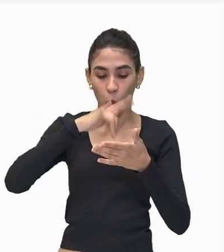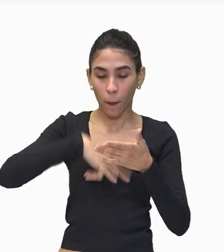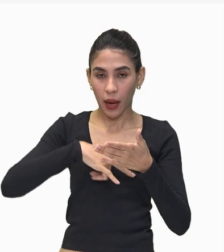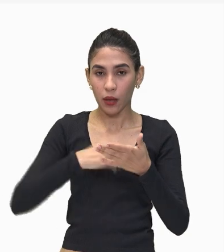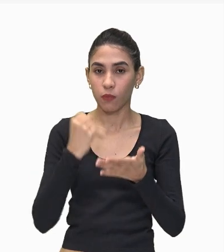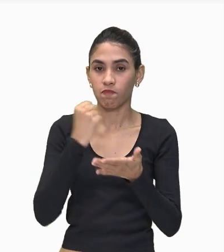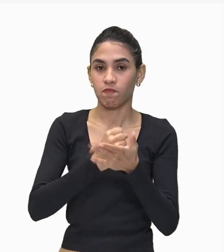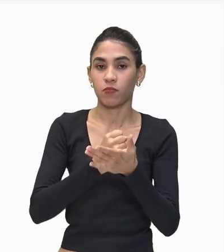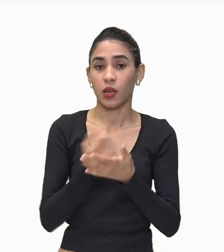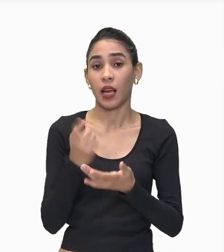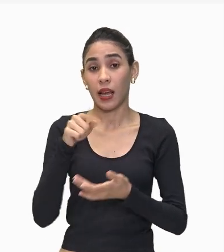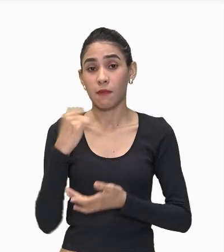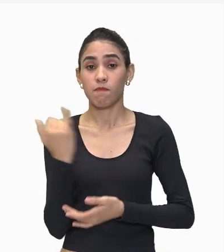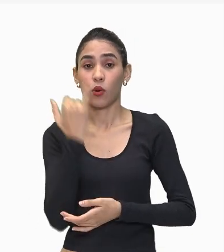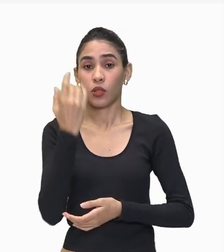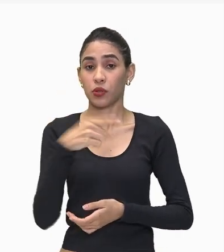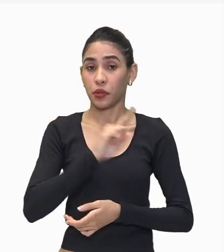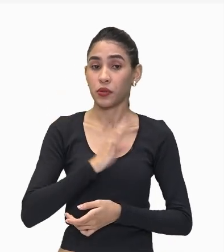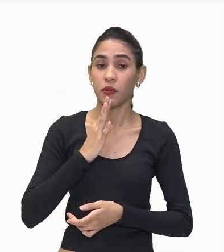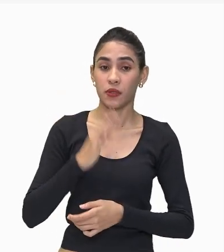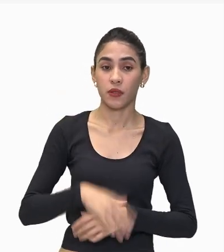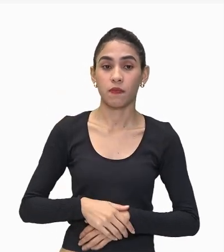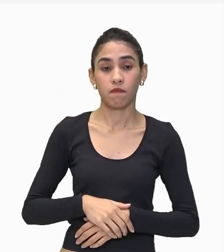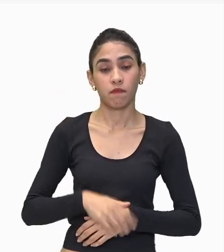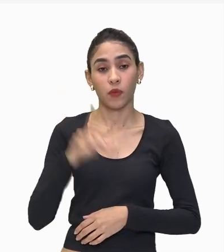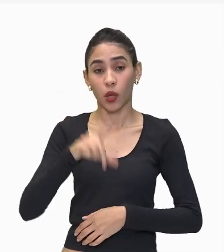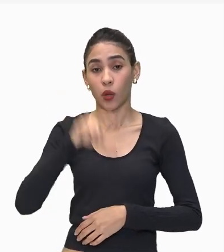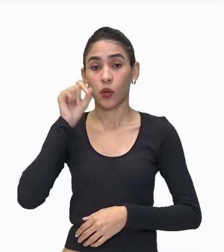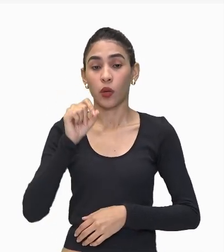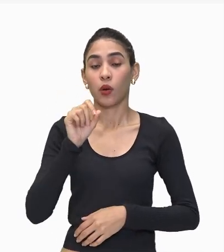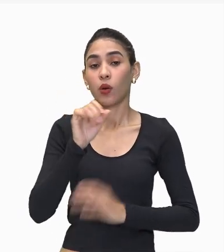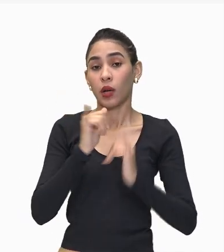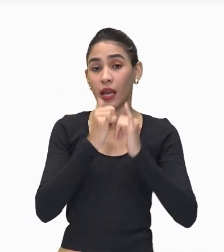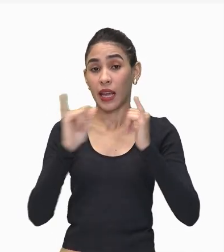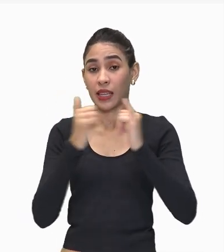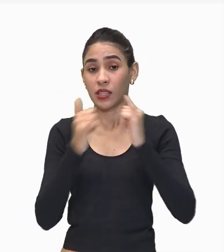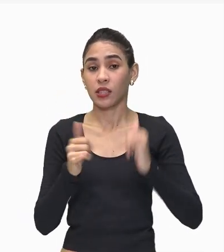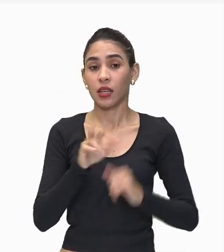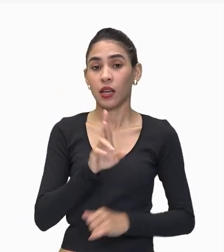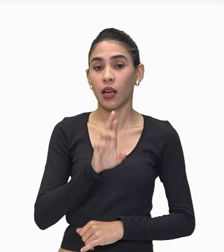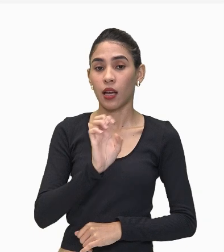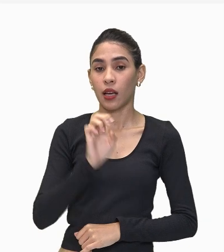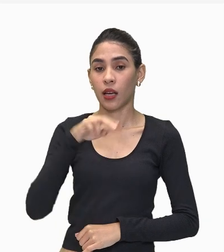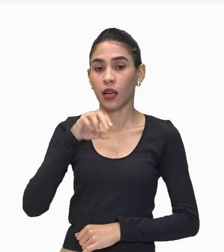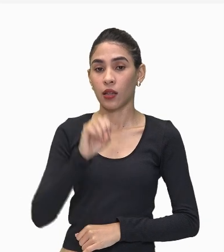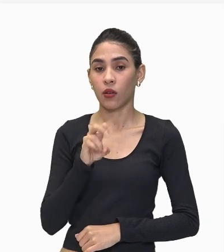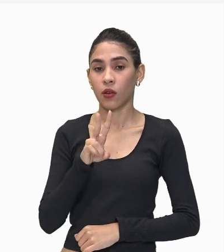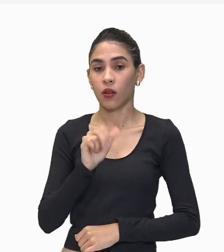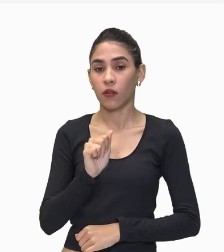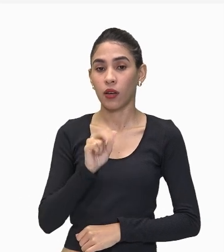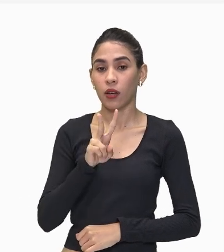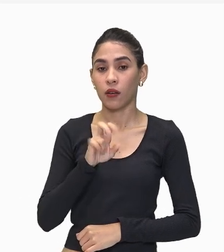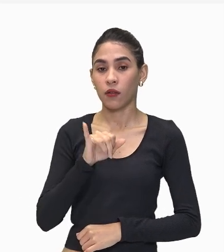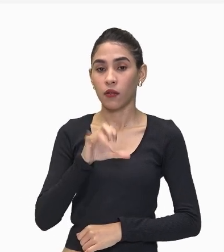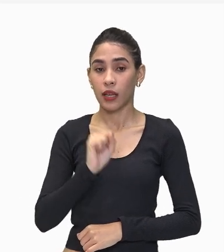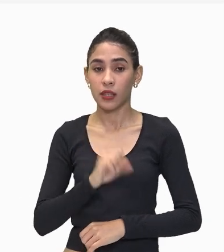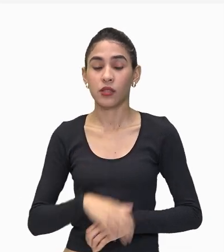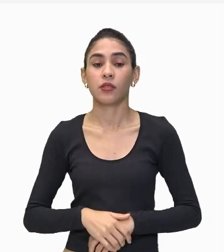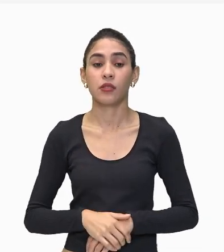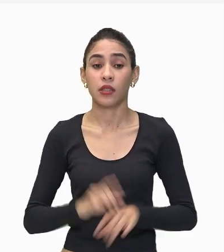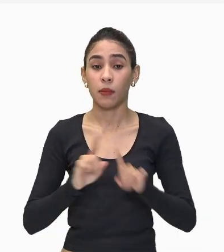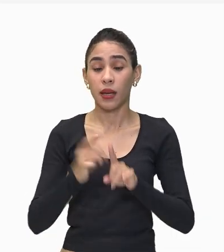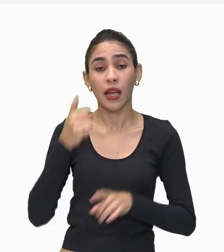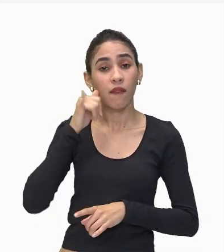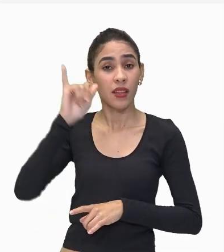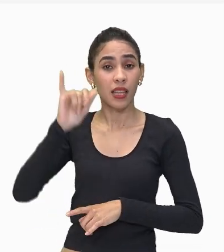Preferir a utilização De energias renováveis Para o abastecimento elétrico Evitar queima